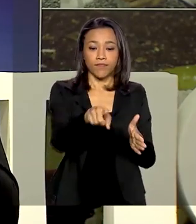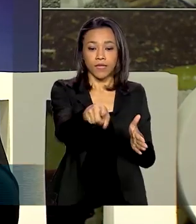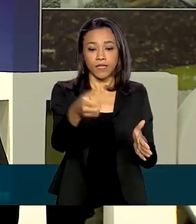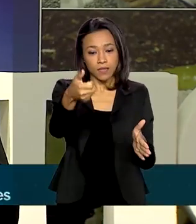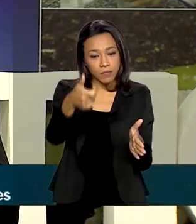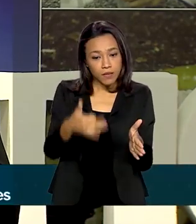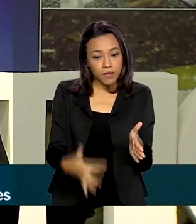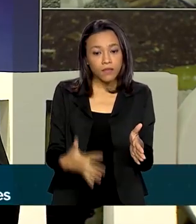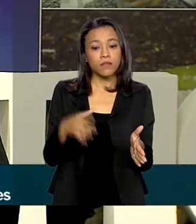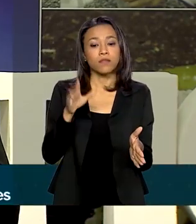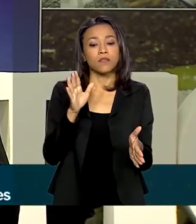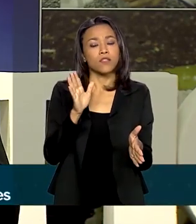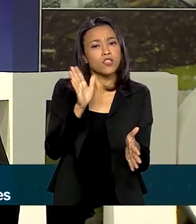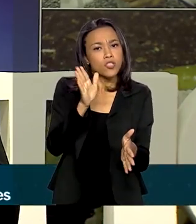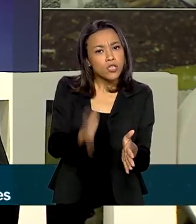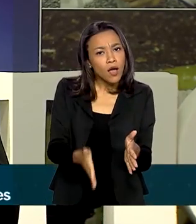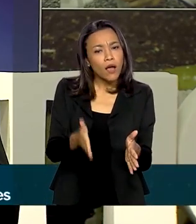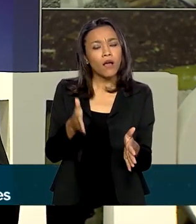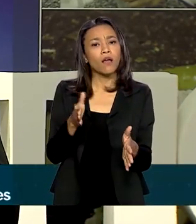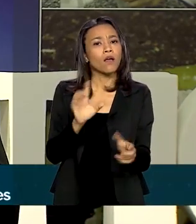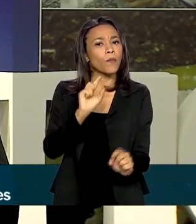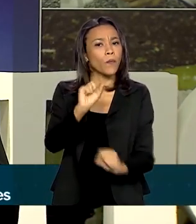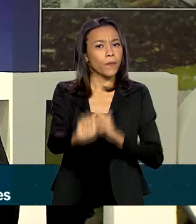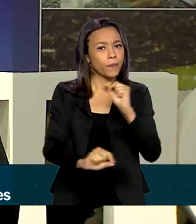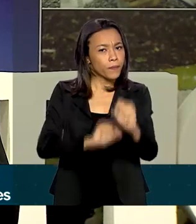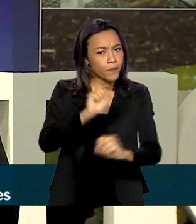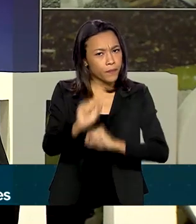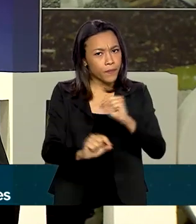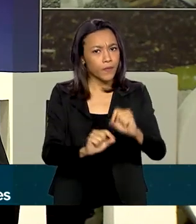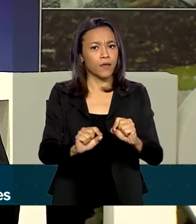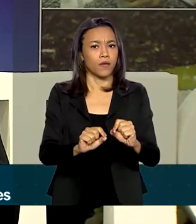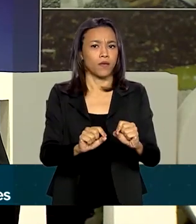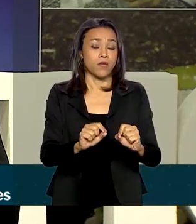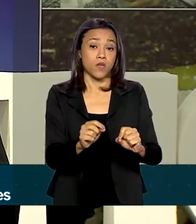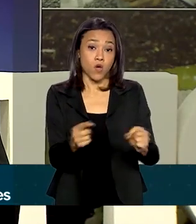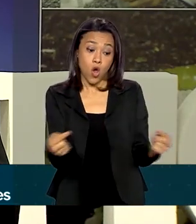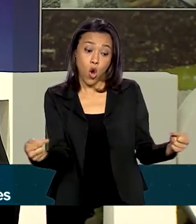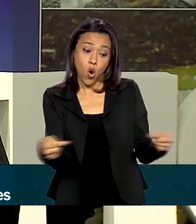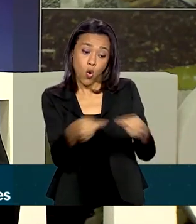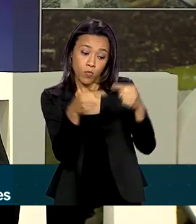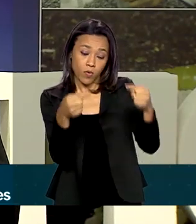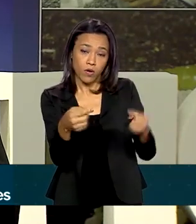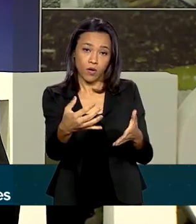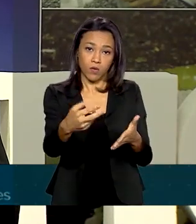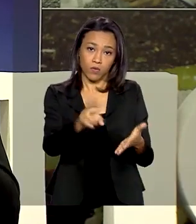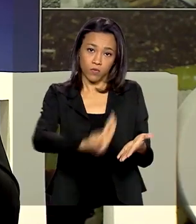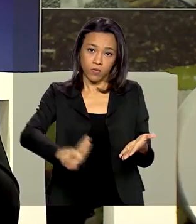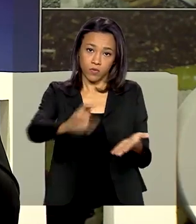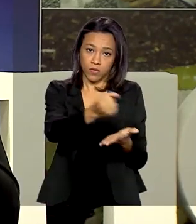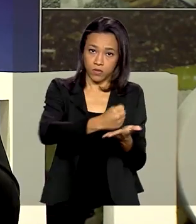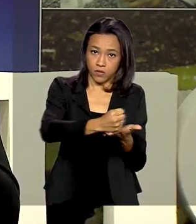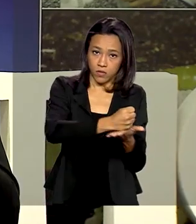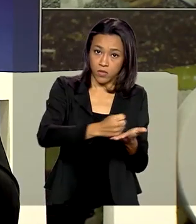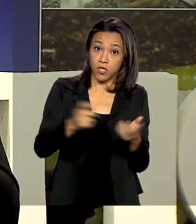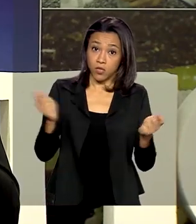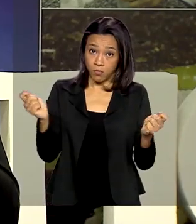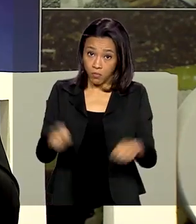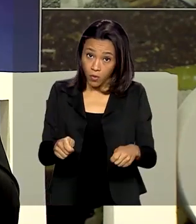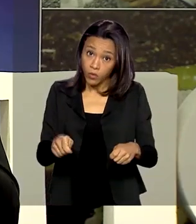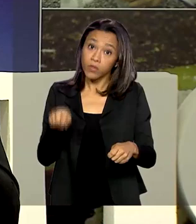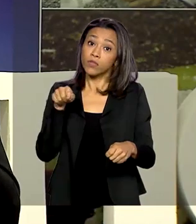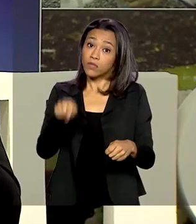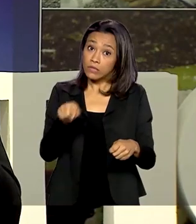se aproximando de uma combinação, um medicamento que possa inibir o vírus.